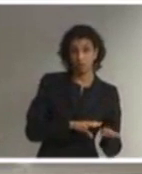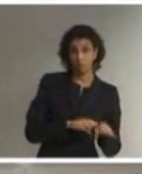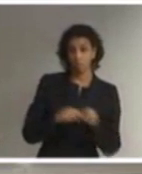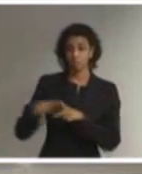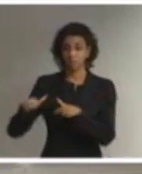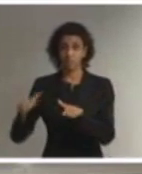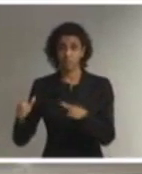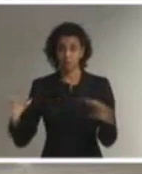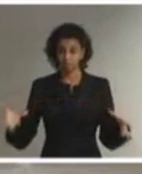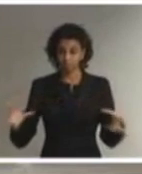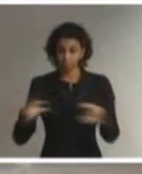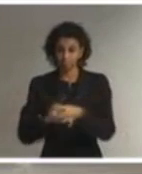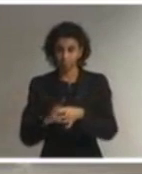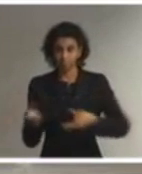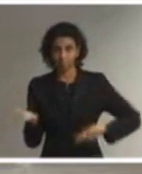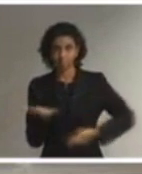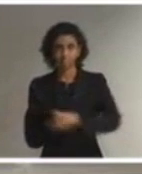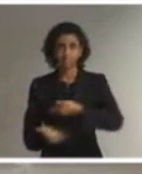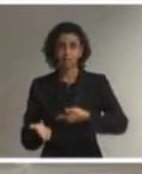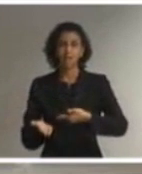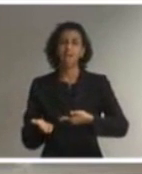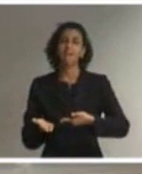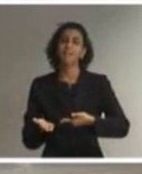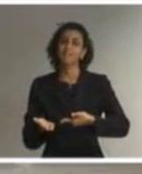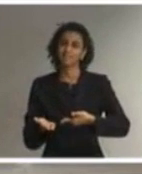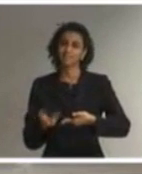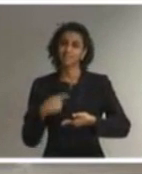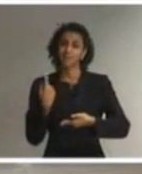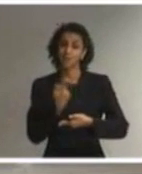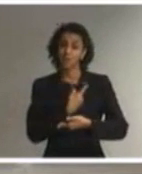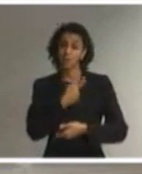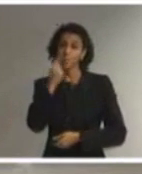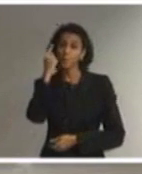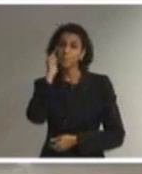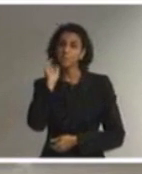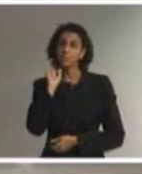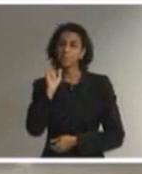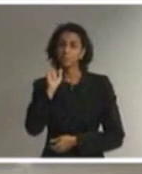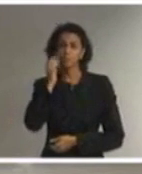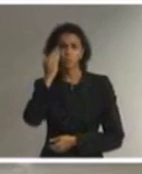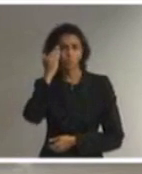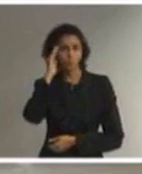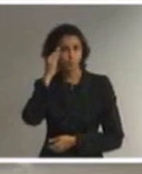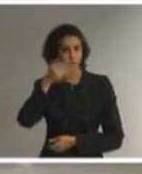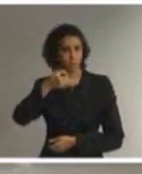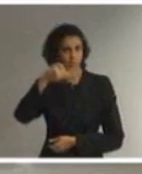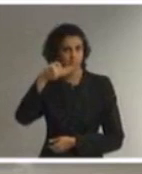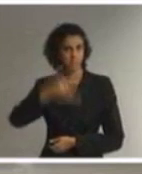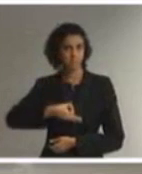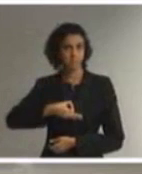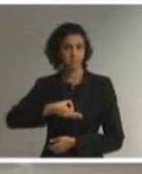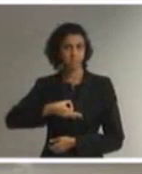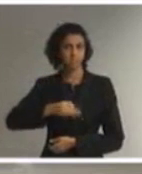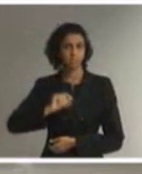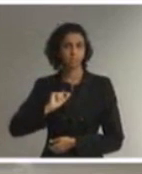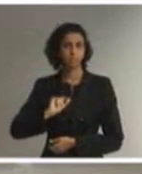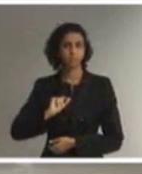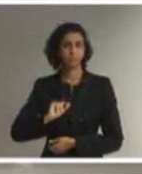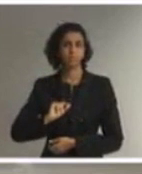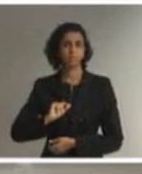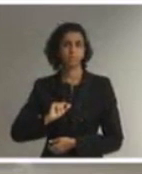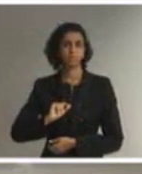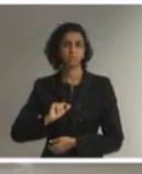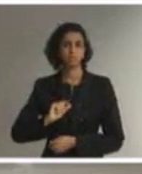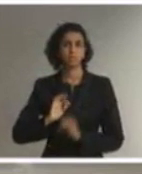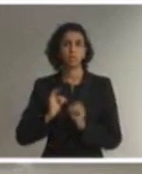necessariamente nos remete a bem compreender o tratamento profissional que